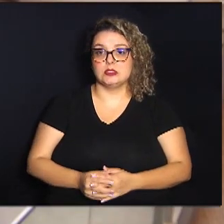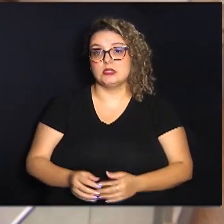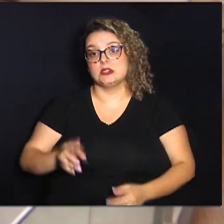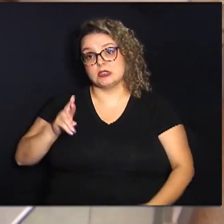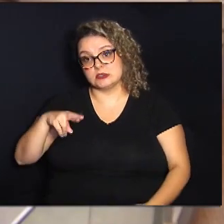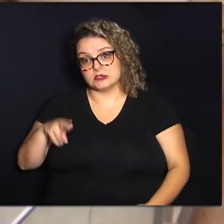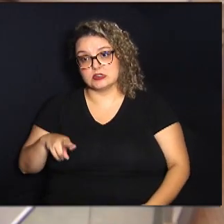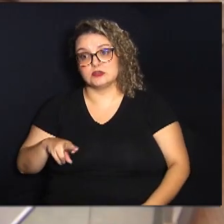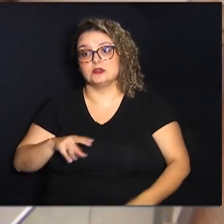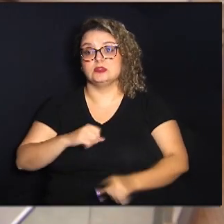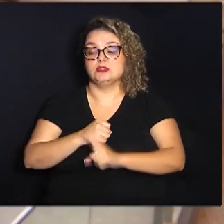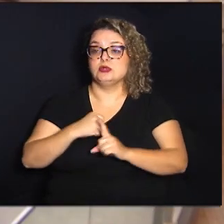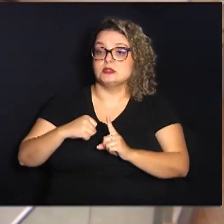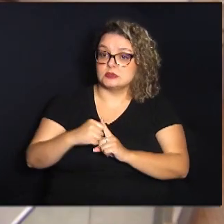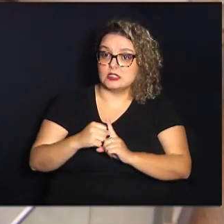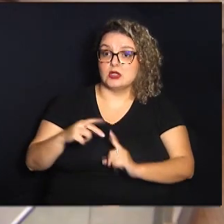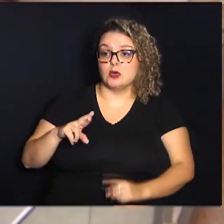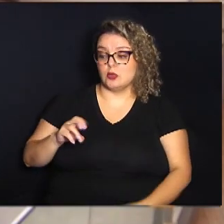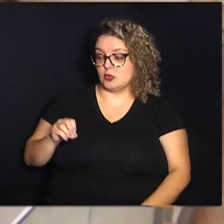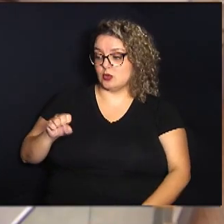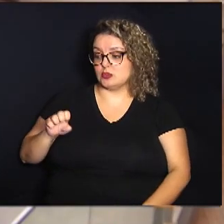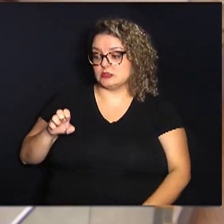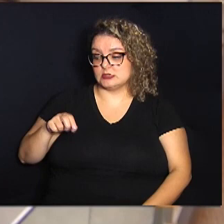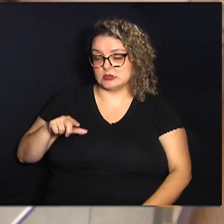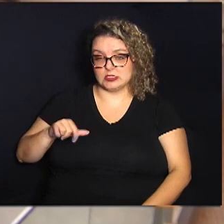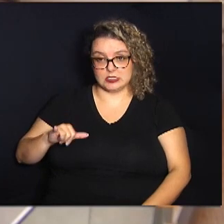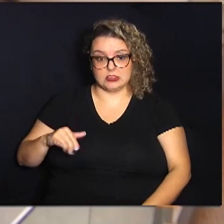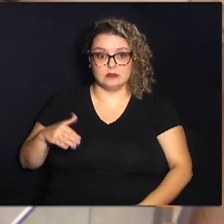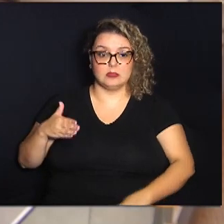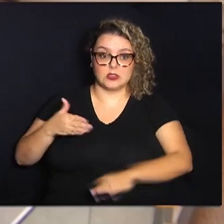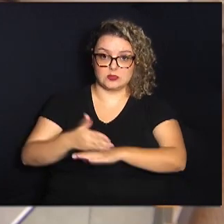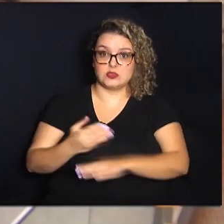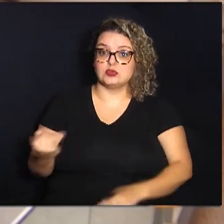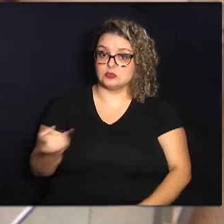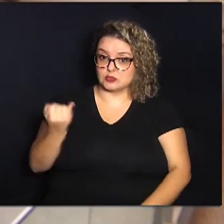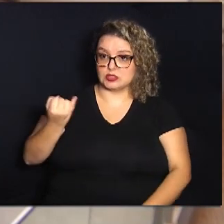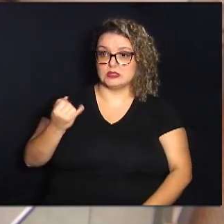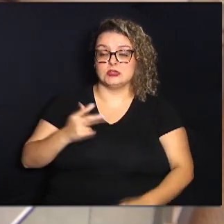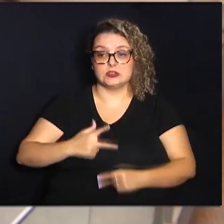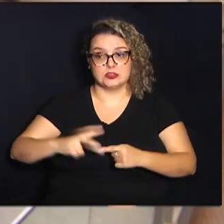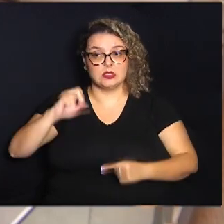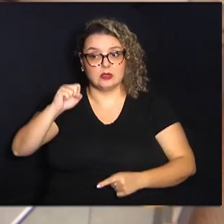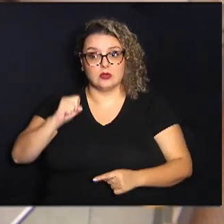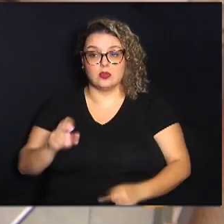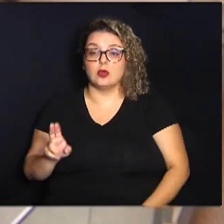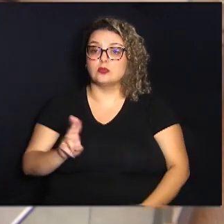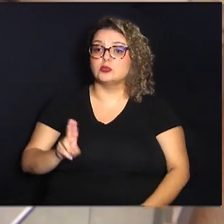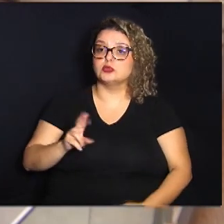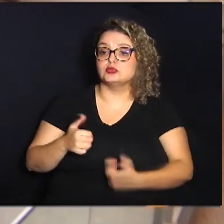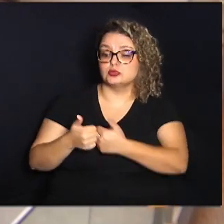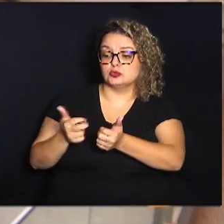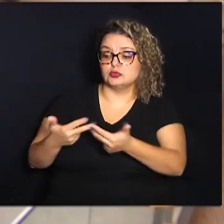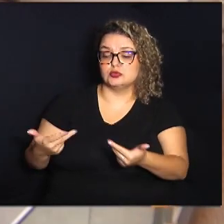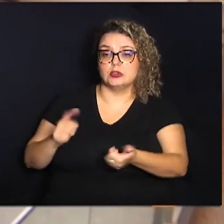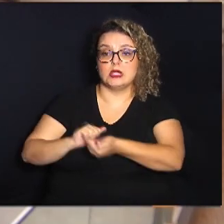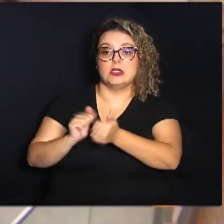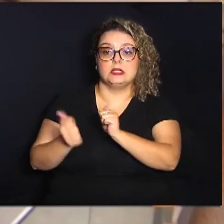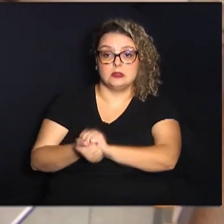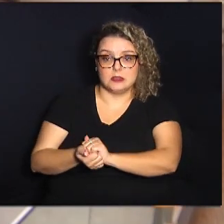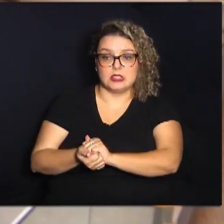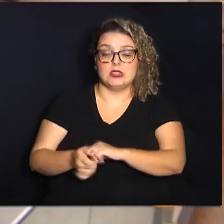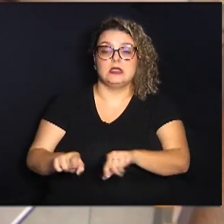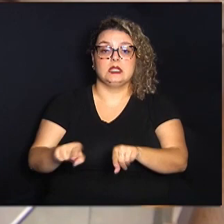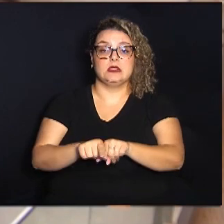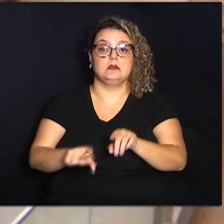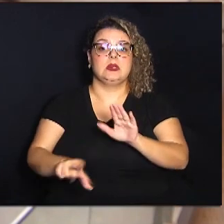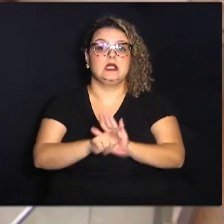Rosali também participou ativamente de importantes conquistas, como a implementação do serviço de transporte adaptado e da lei pela